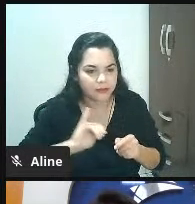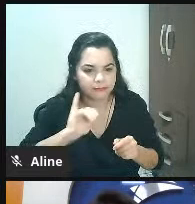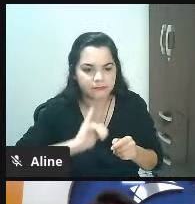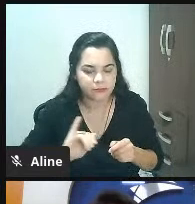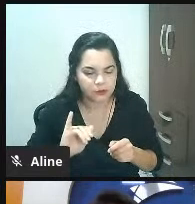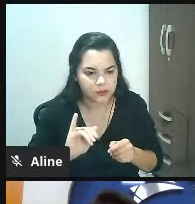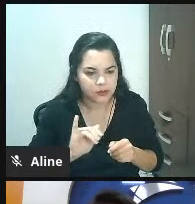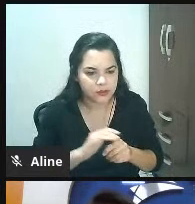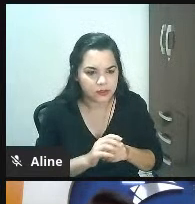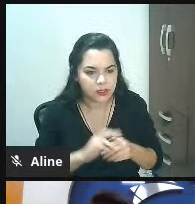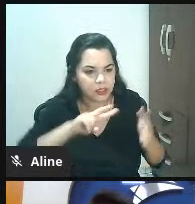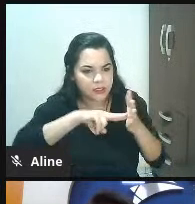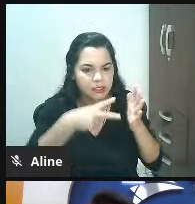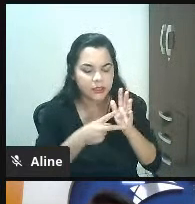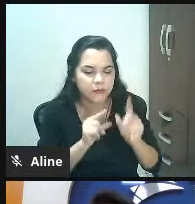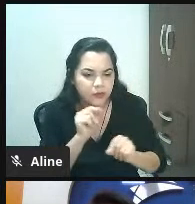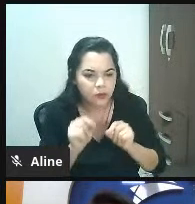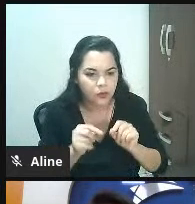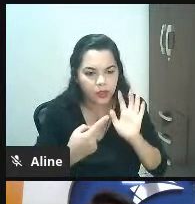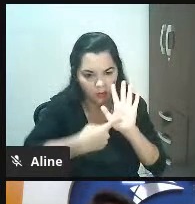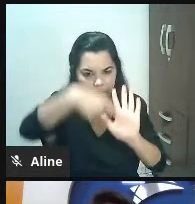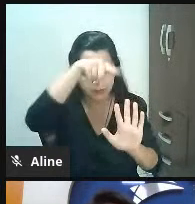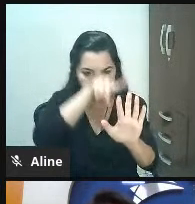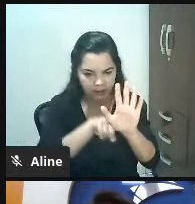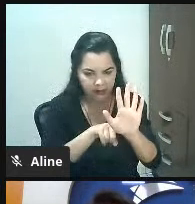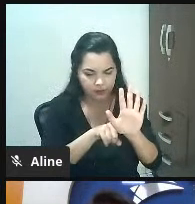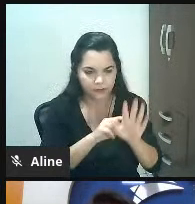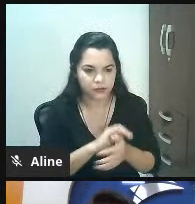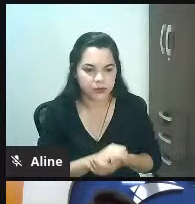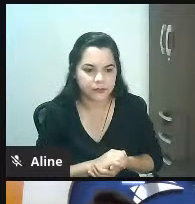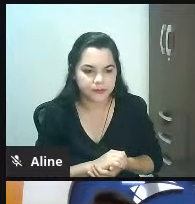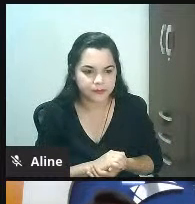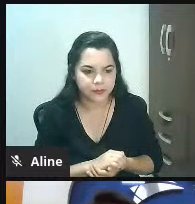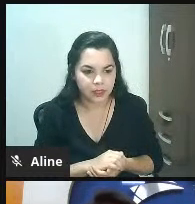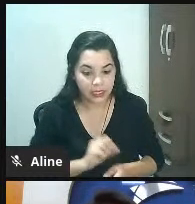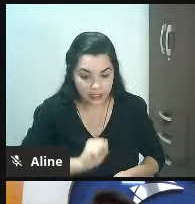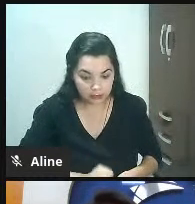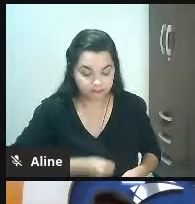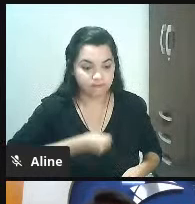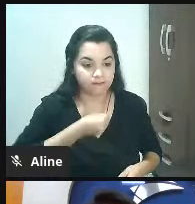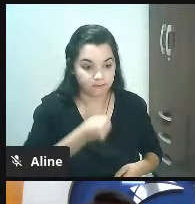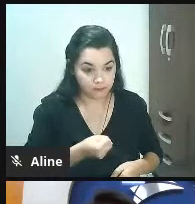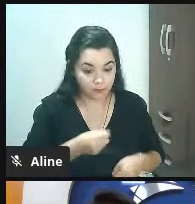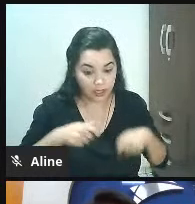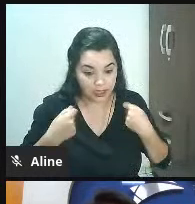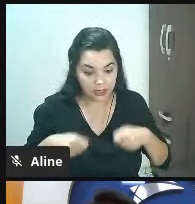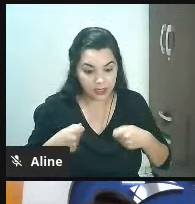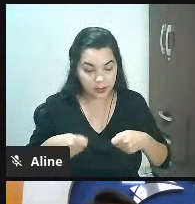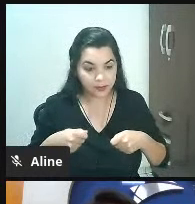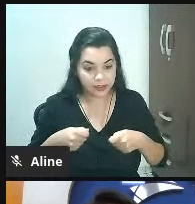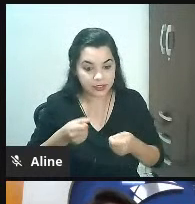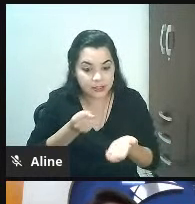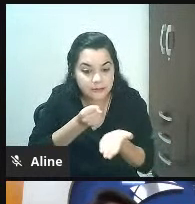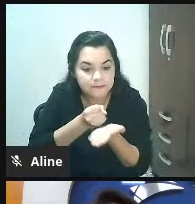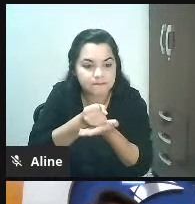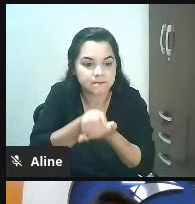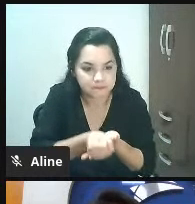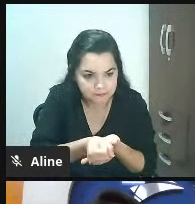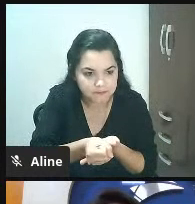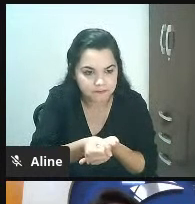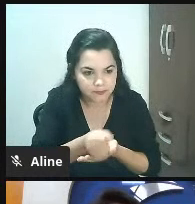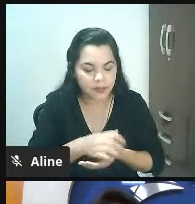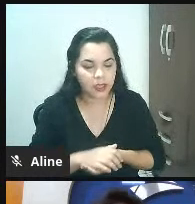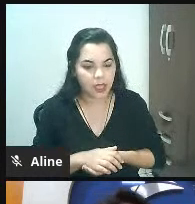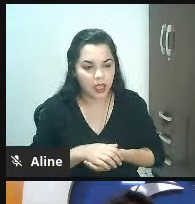seguinte, olha, a sua atitude, ela precisa ser impactante a tal ponto das pessoas